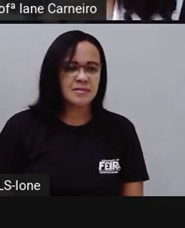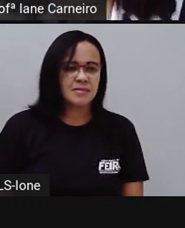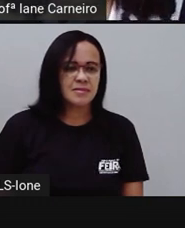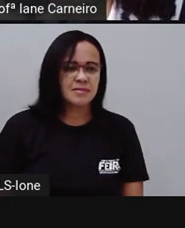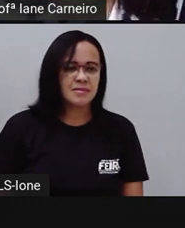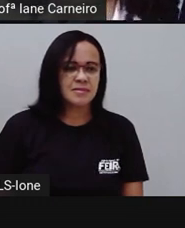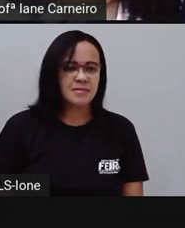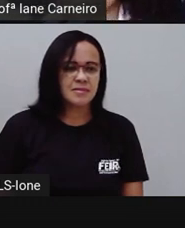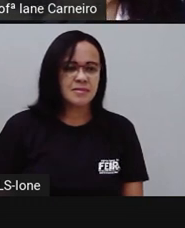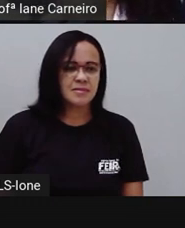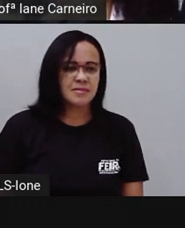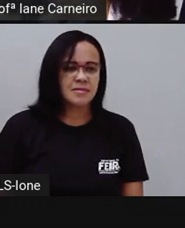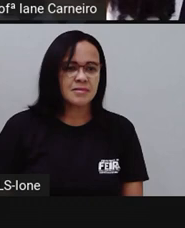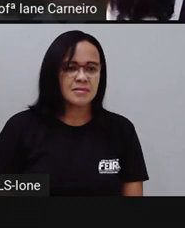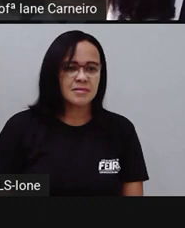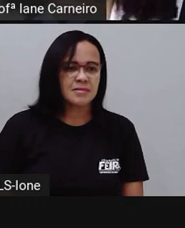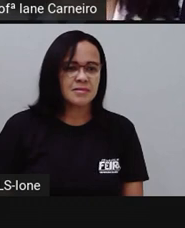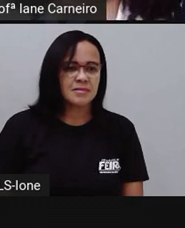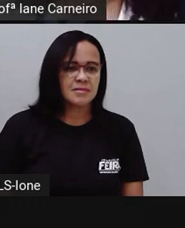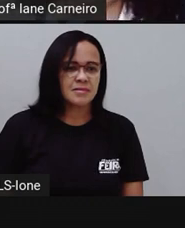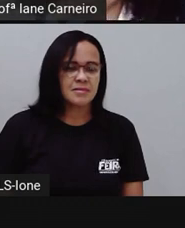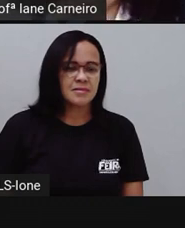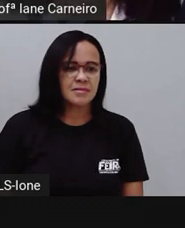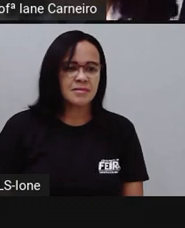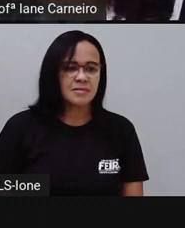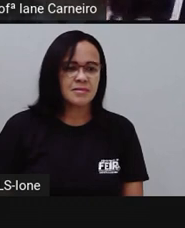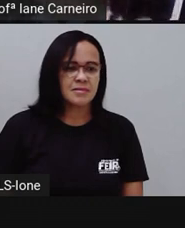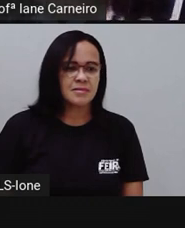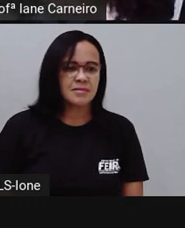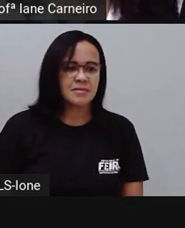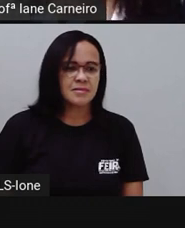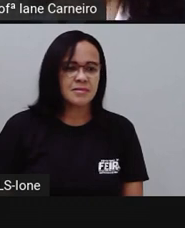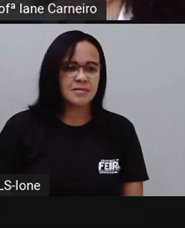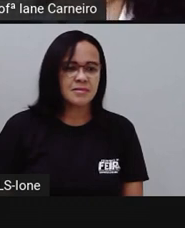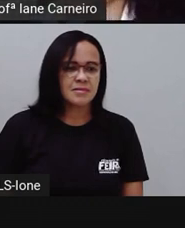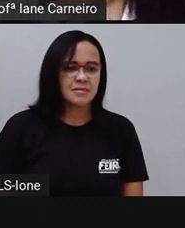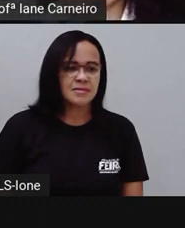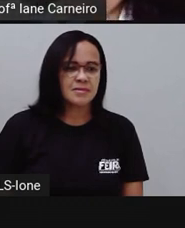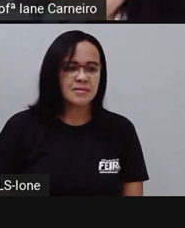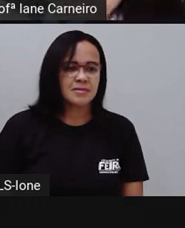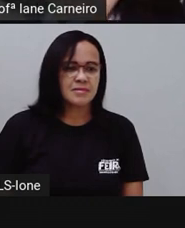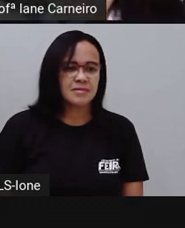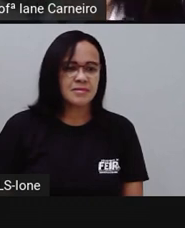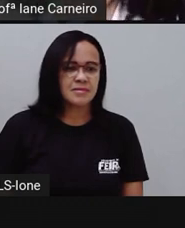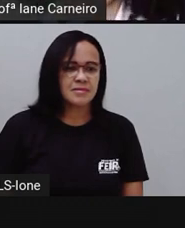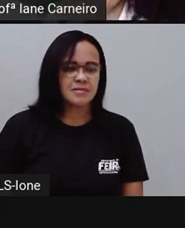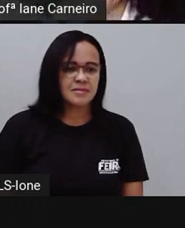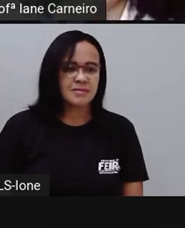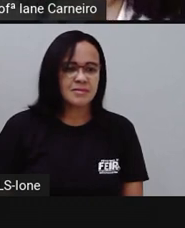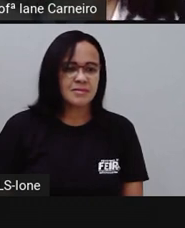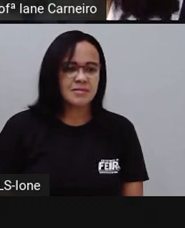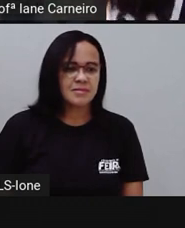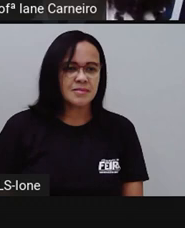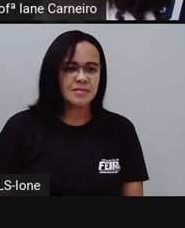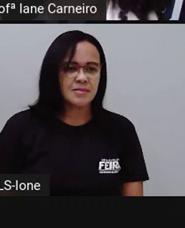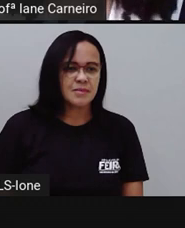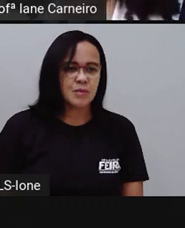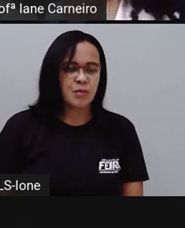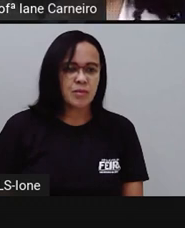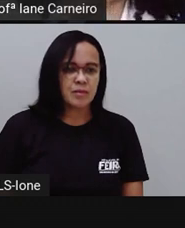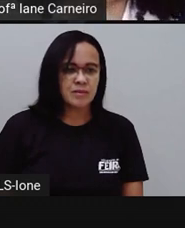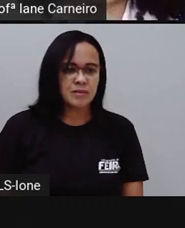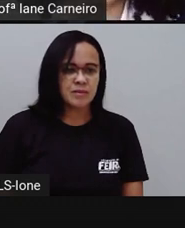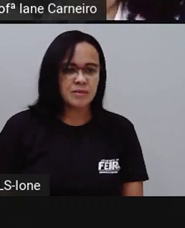natureza, pintaram múltiplas flores e convidam nossos olhos para uma festa de cores. As aves e as borboletas